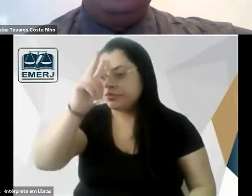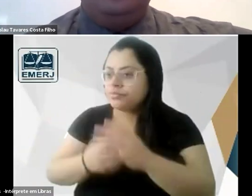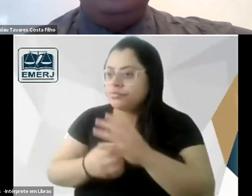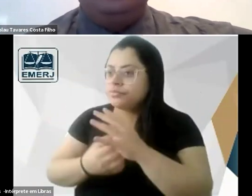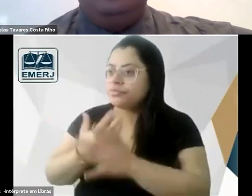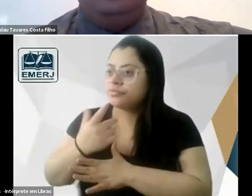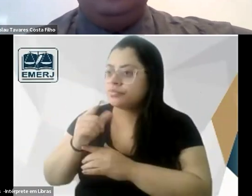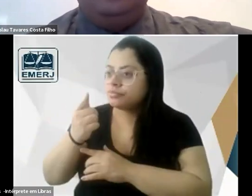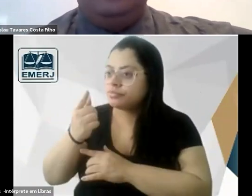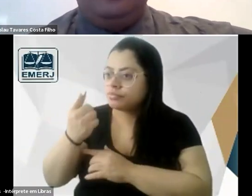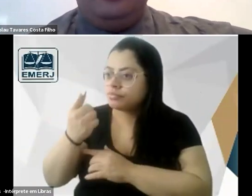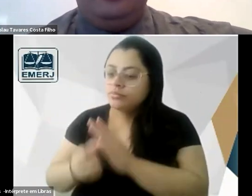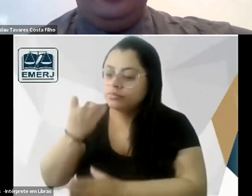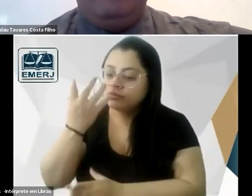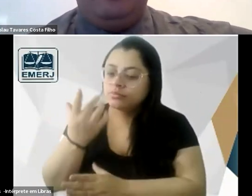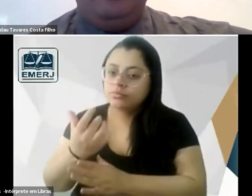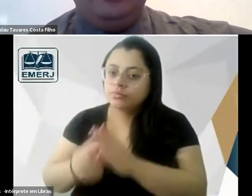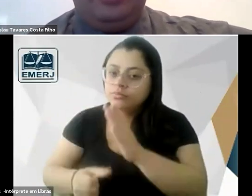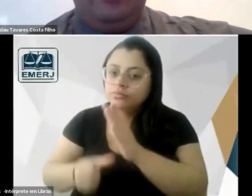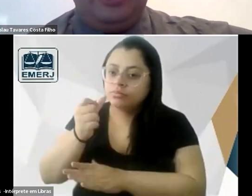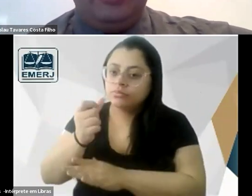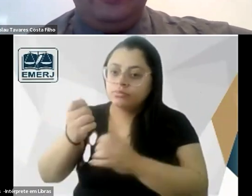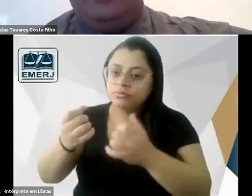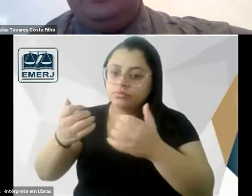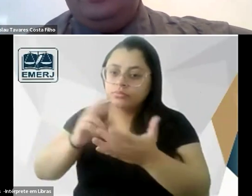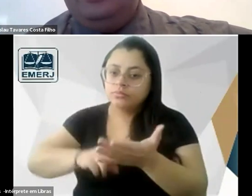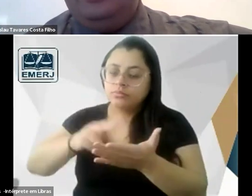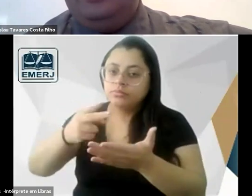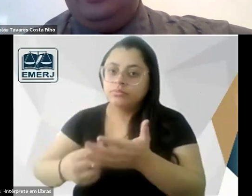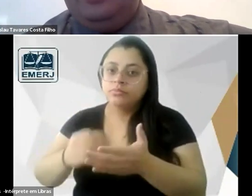primeiras traduções das institutas em língua portuguesa aqui no Brasil